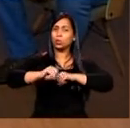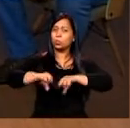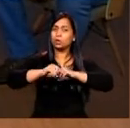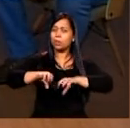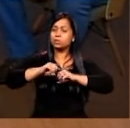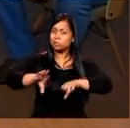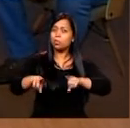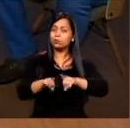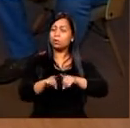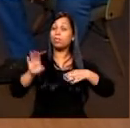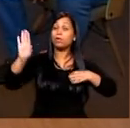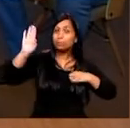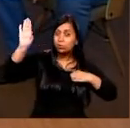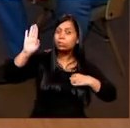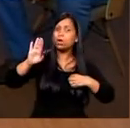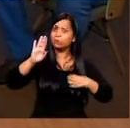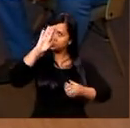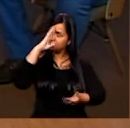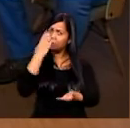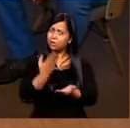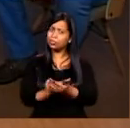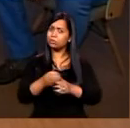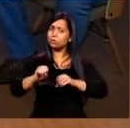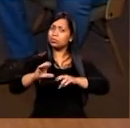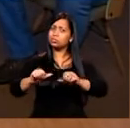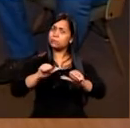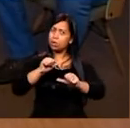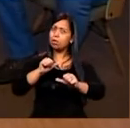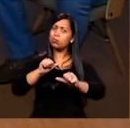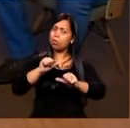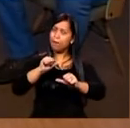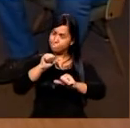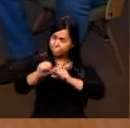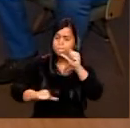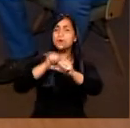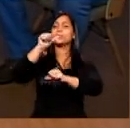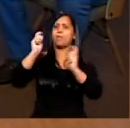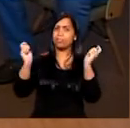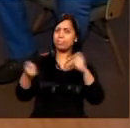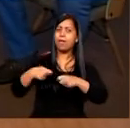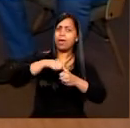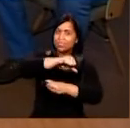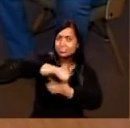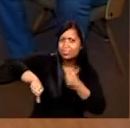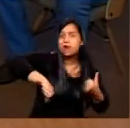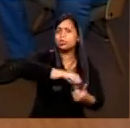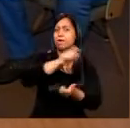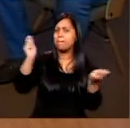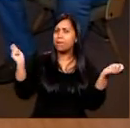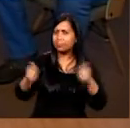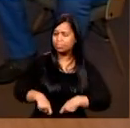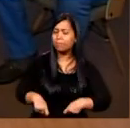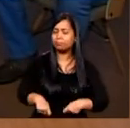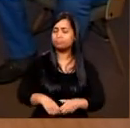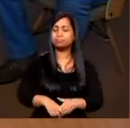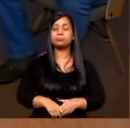educação e voluntários, vocês acreditam, então, que a educação pode transformar esse quadro que vocês